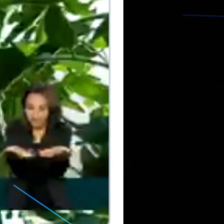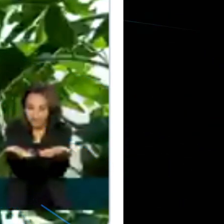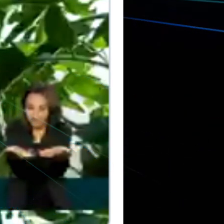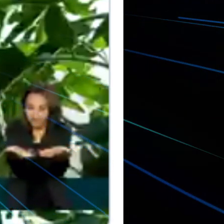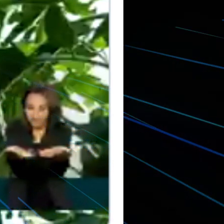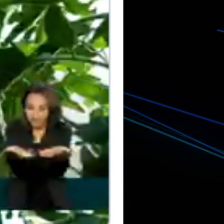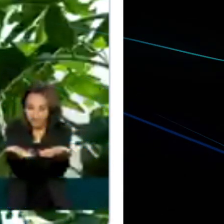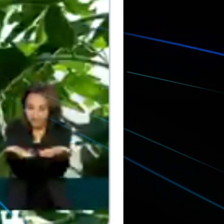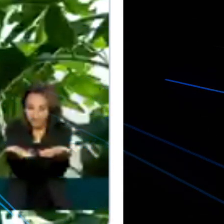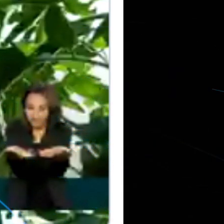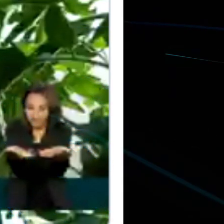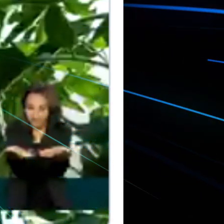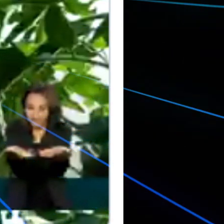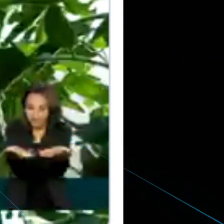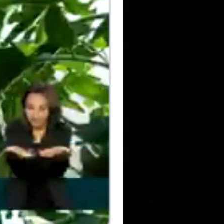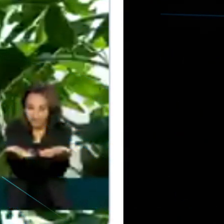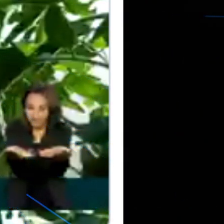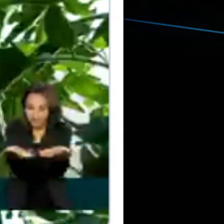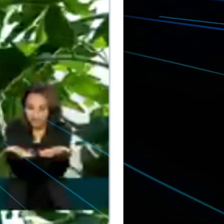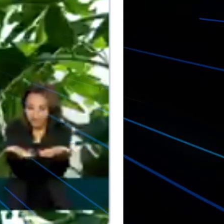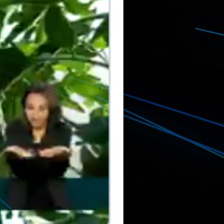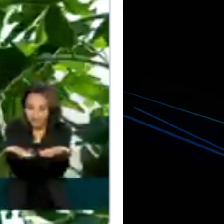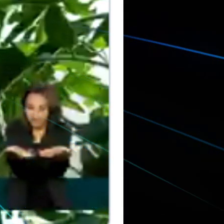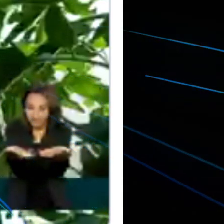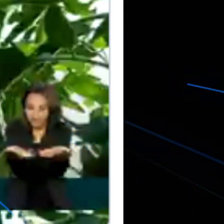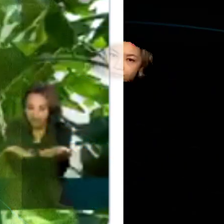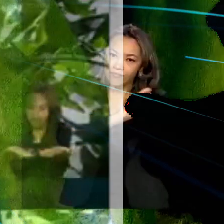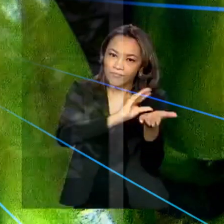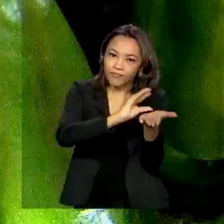destinou 643 milhões de reais.